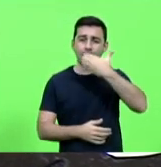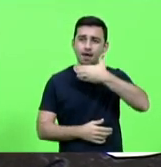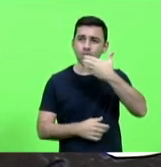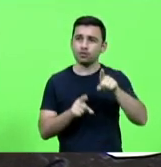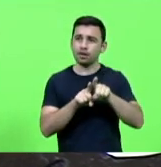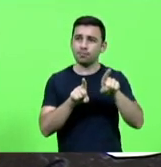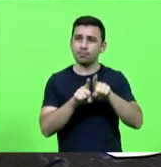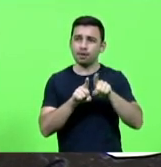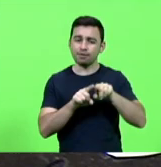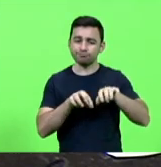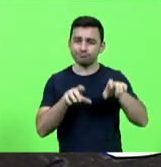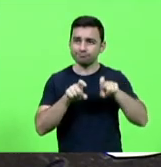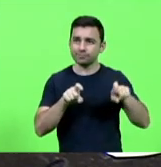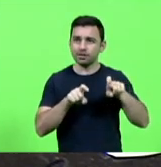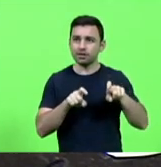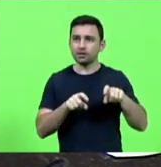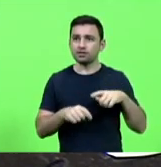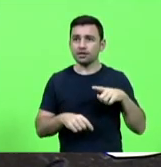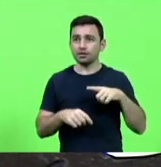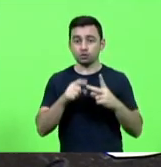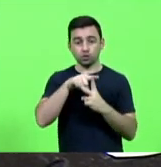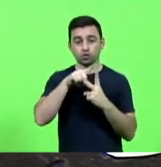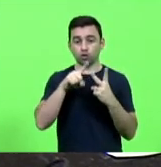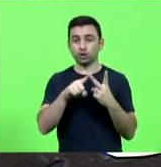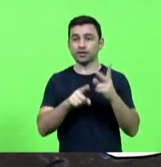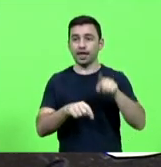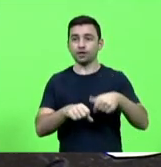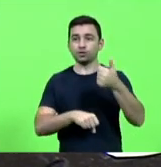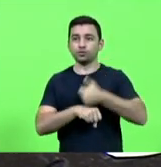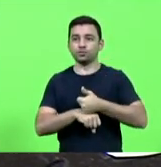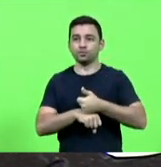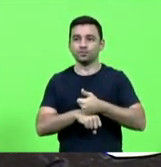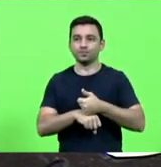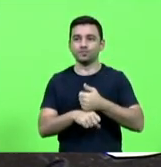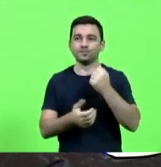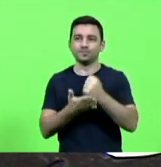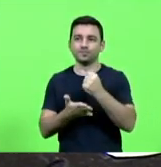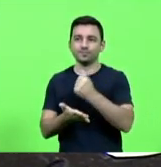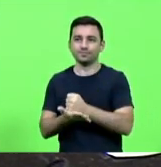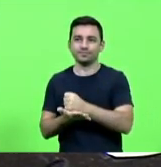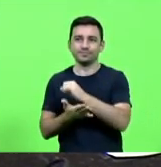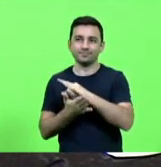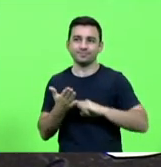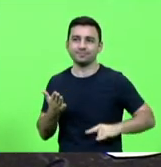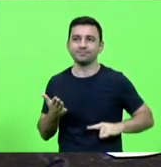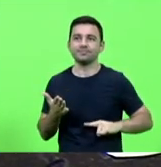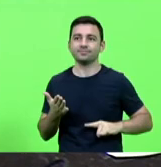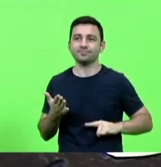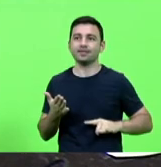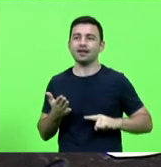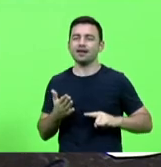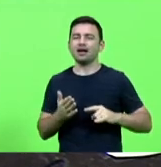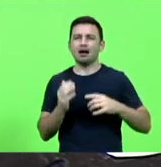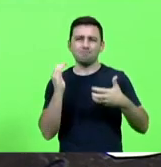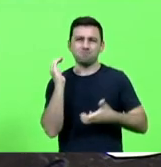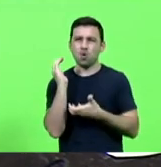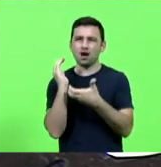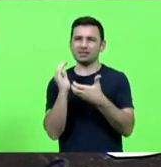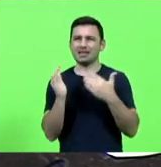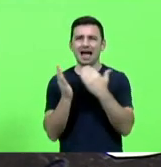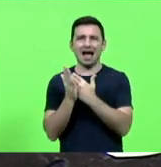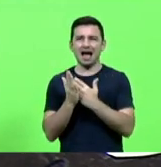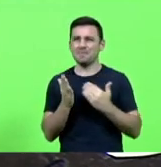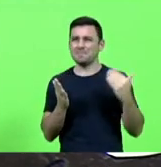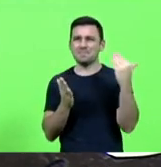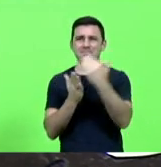dois donos de cartórios é isso mesmo a burocracia no Brasil é um negócio para lá